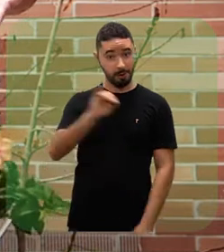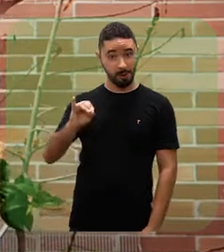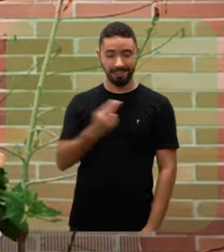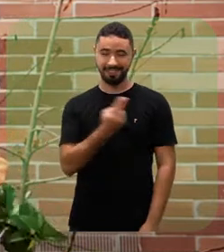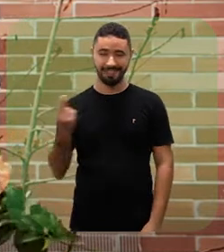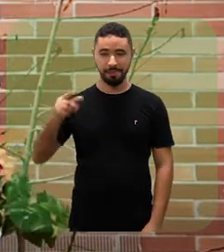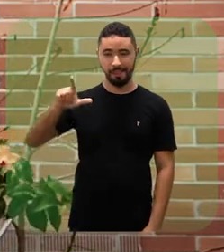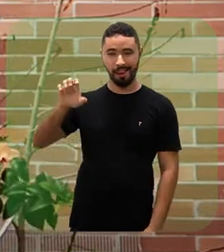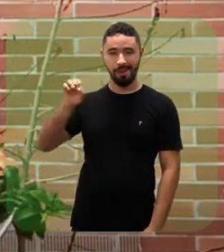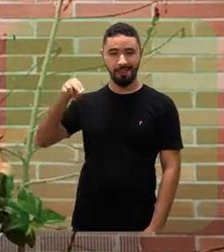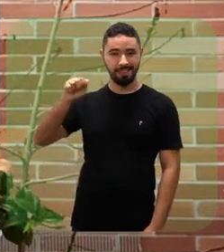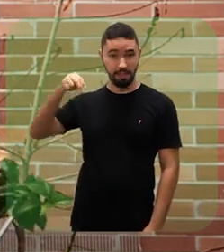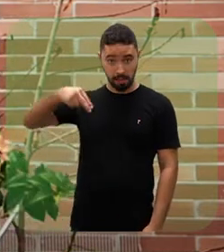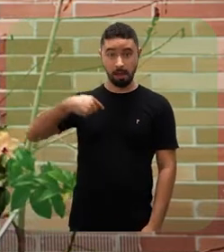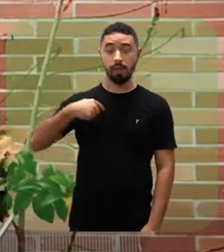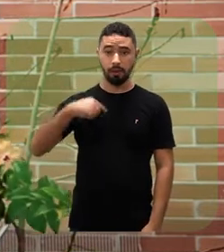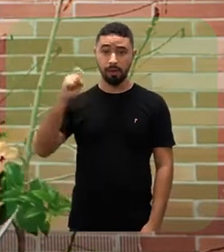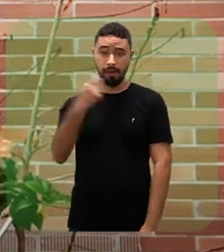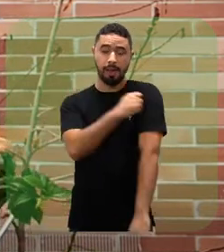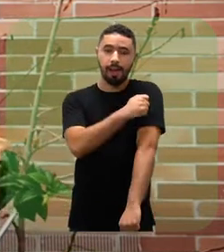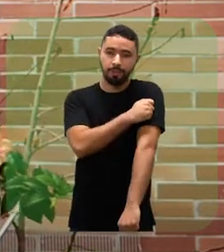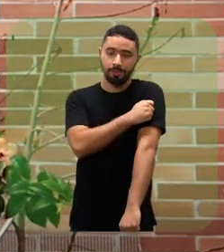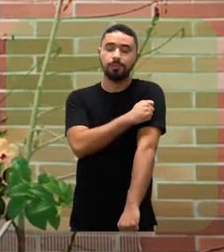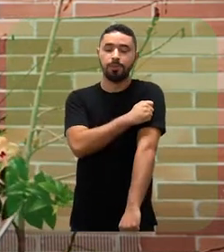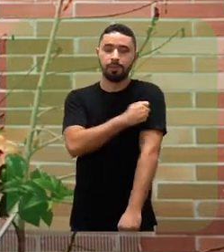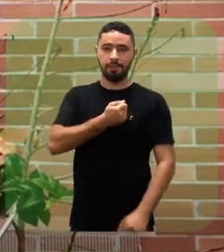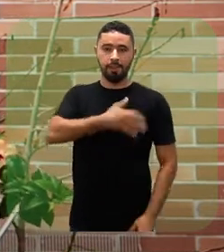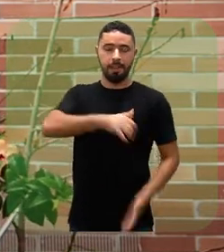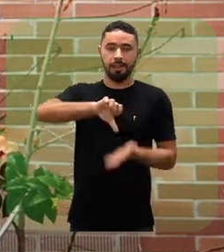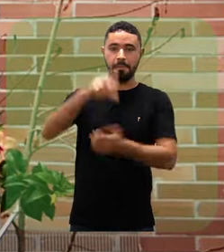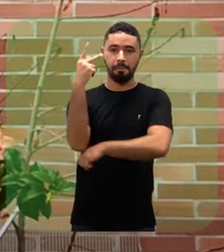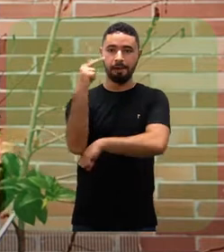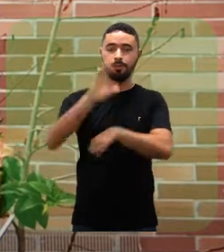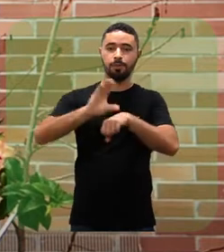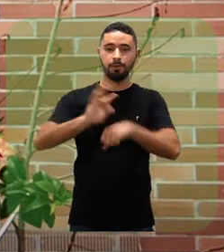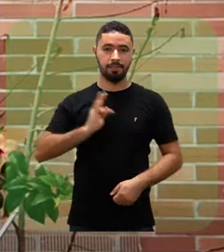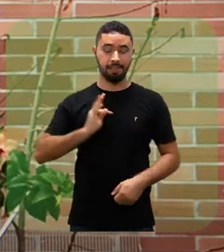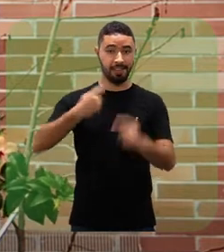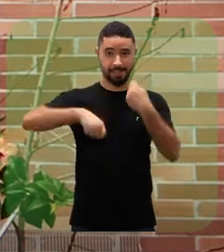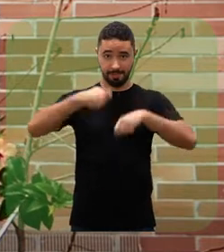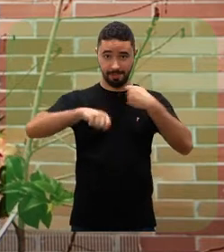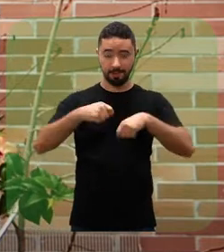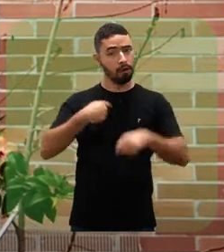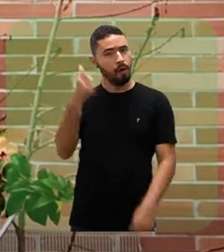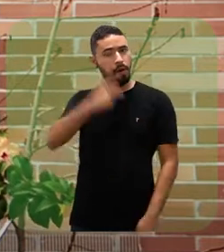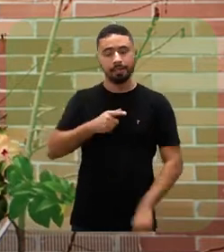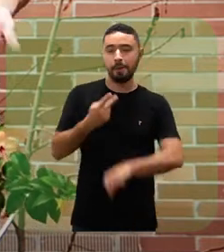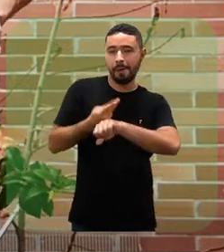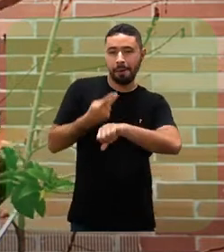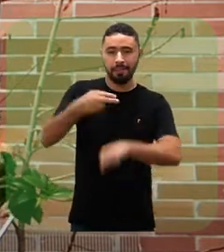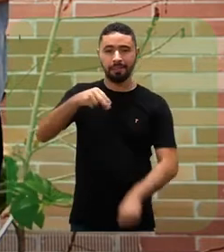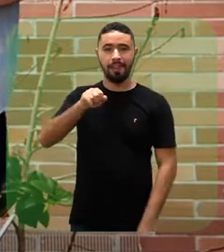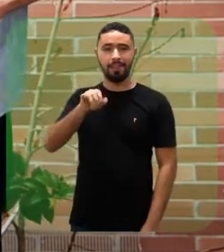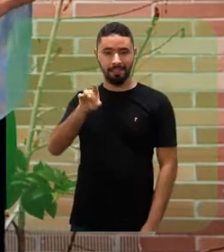Oi, eu sou Leonan, eu sou estudante e egresso do IFPE Campus Paulista, do curso Técnica e Administração, e eu fui